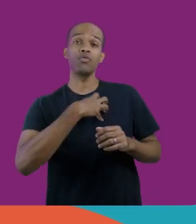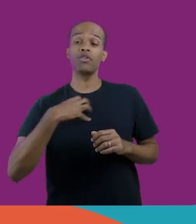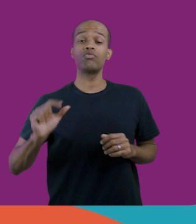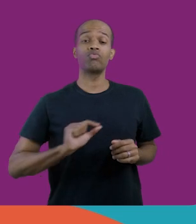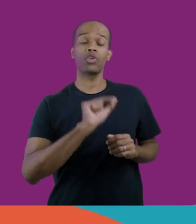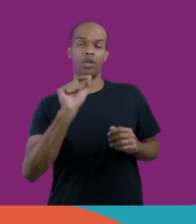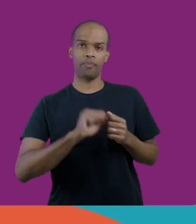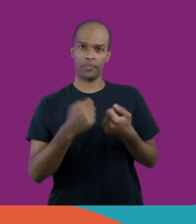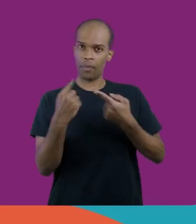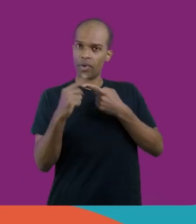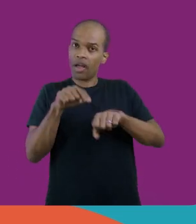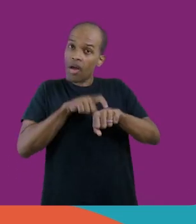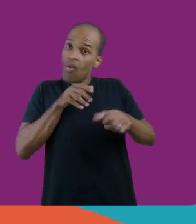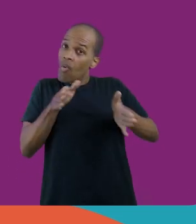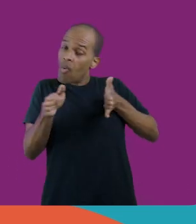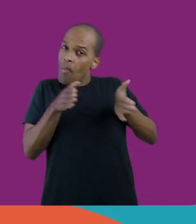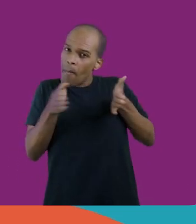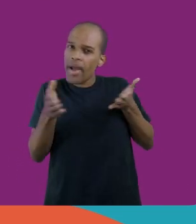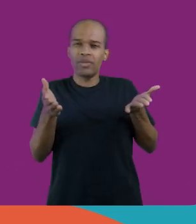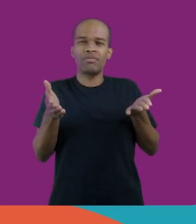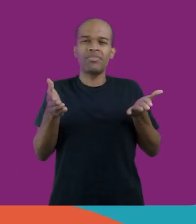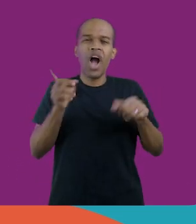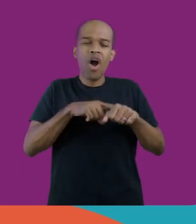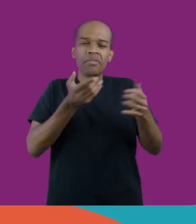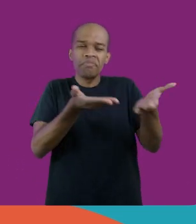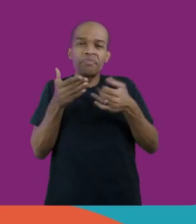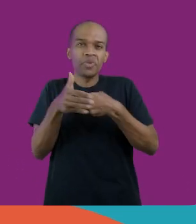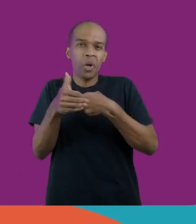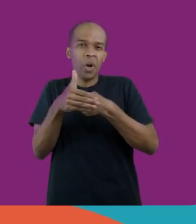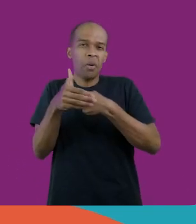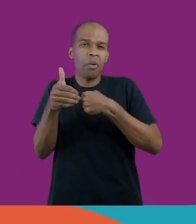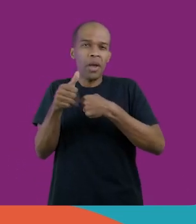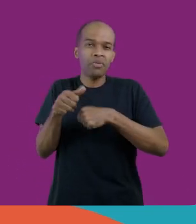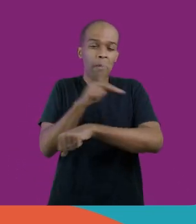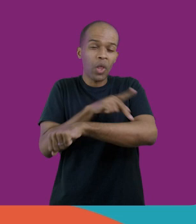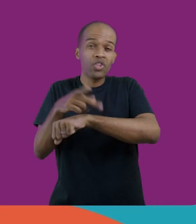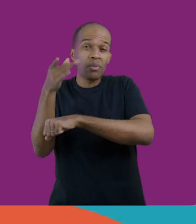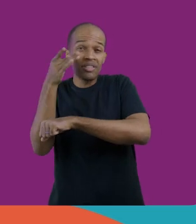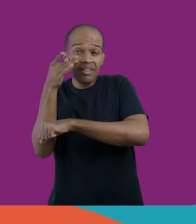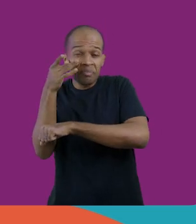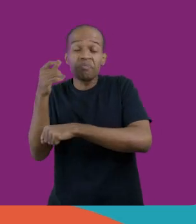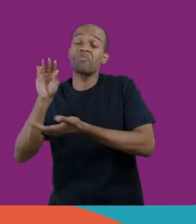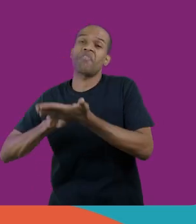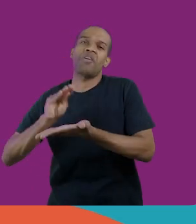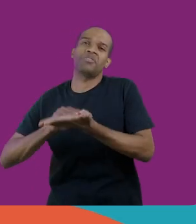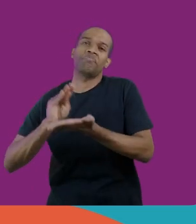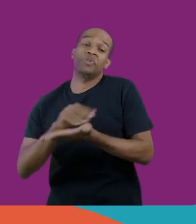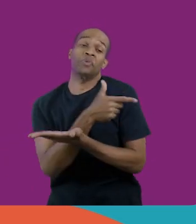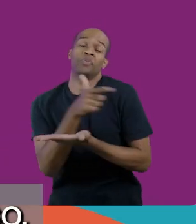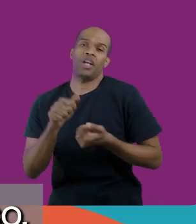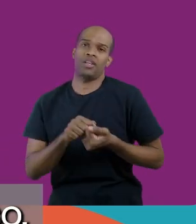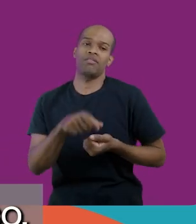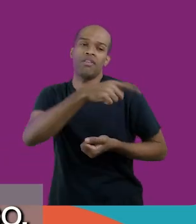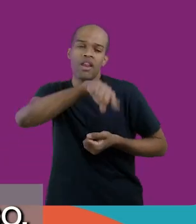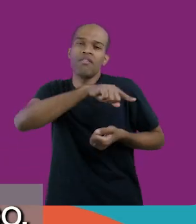sentindo, porque naquele momento, essa questão do acolhimento, a pedagogia da presença estava fazendo falta, né, para